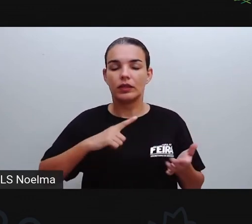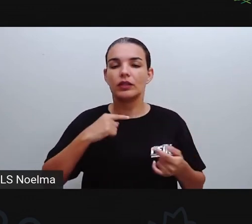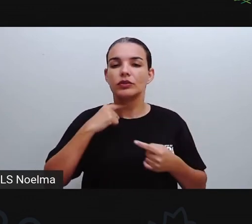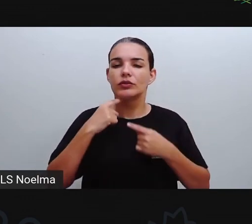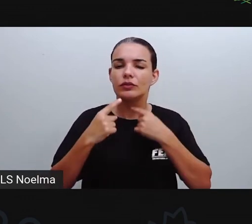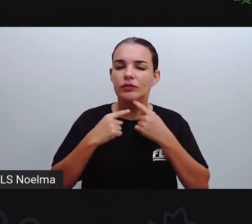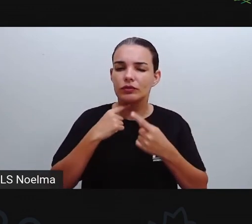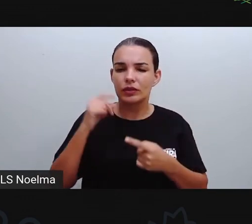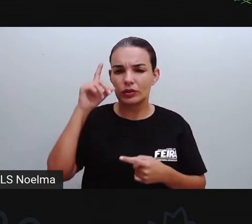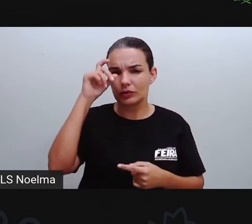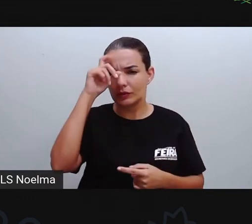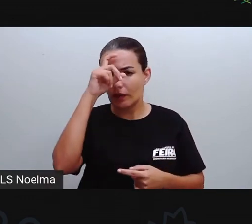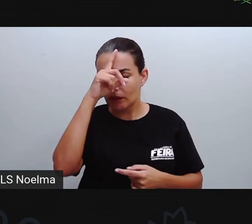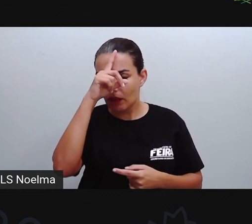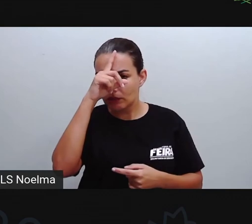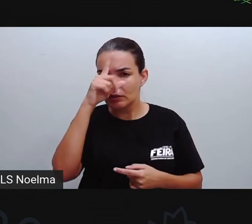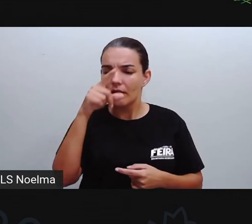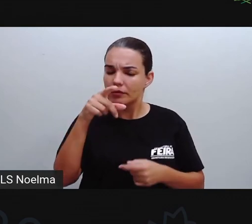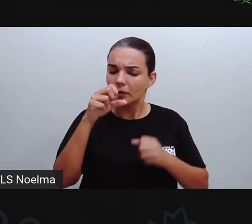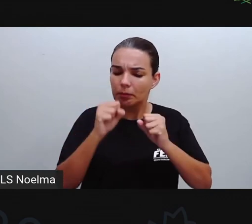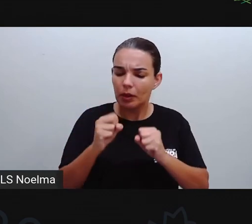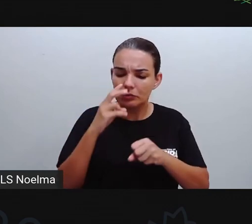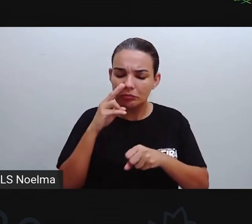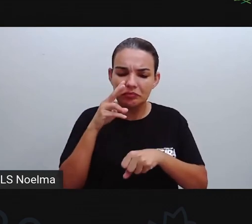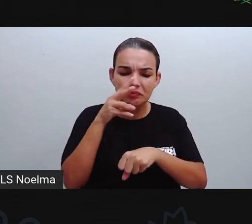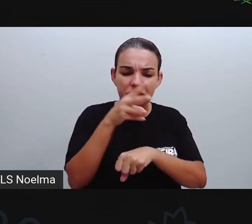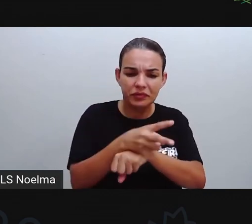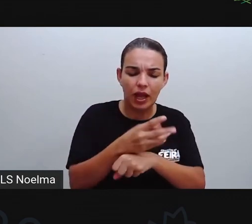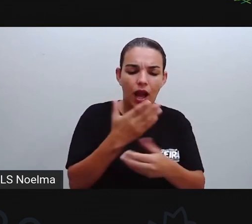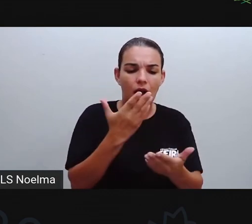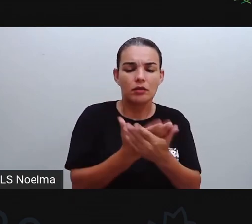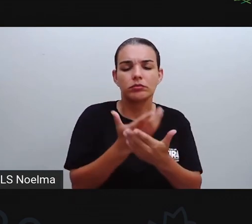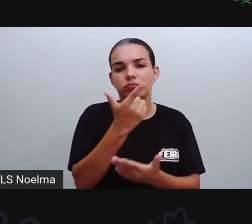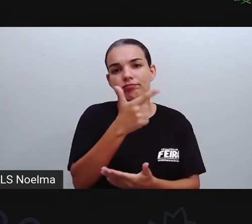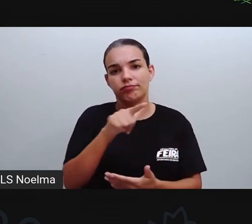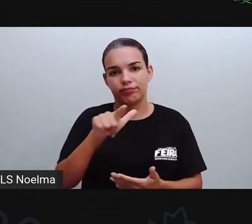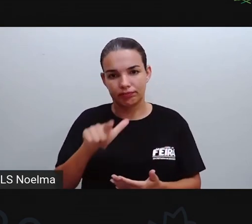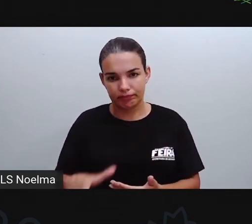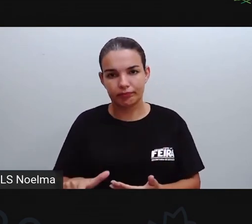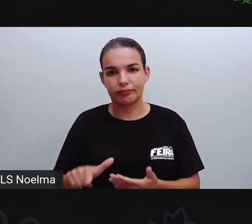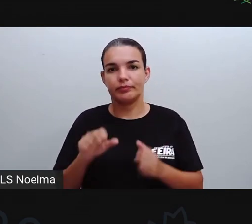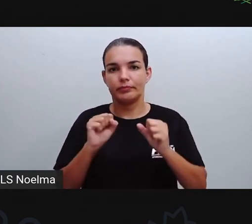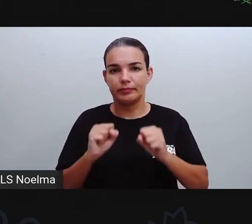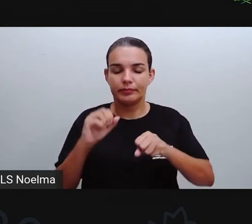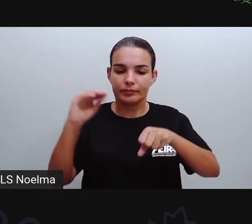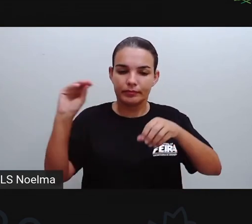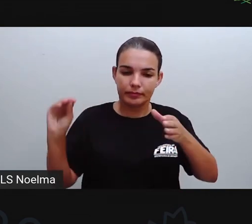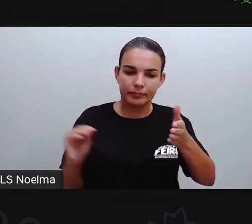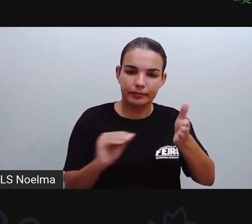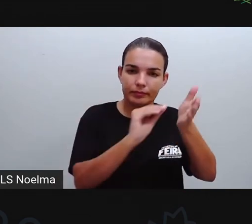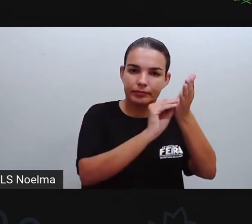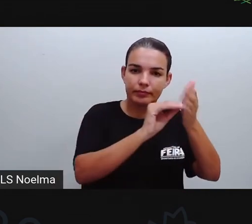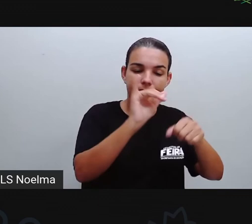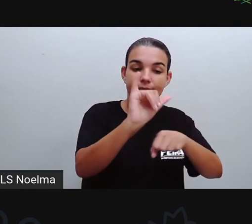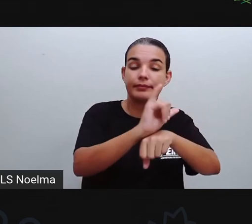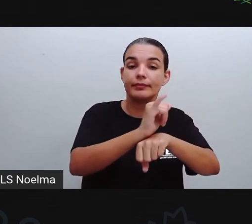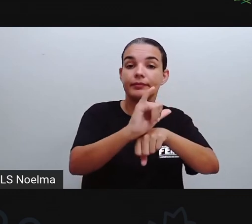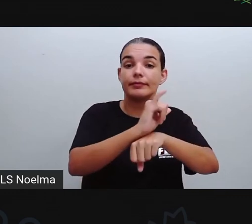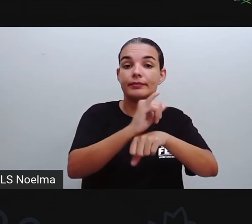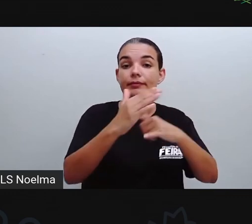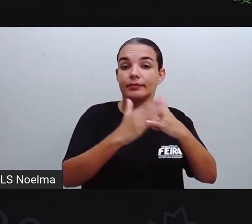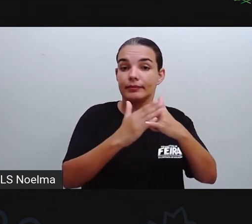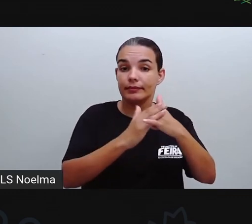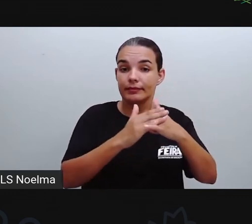e vocês sentirem a necessidade de assistir essa aula novamente, vocês podem estar indo lá no nosso canal do